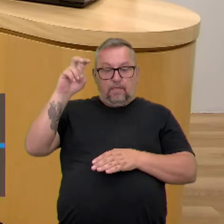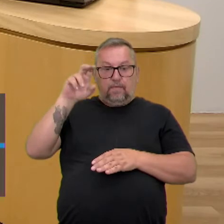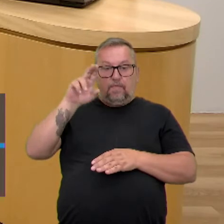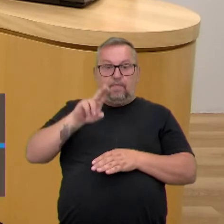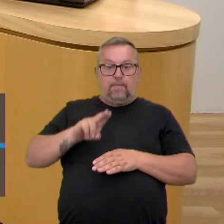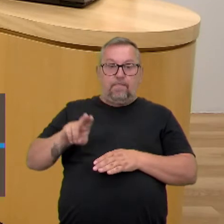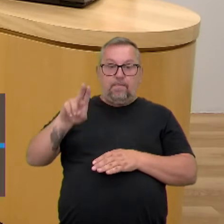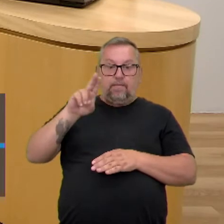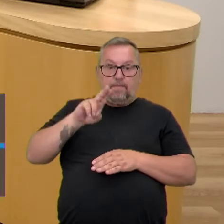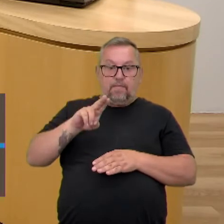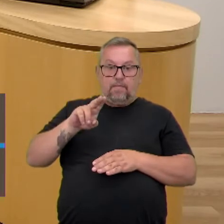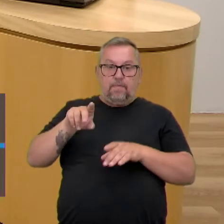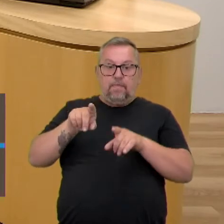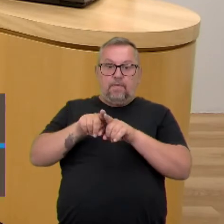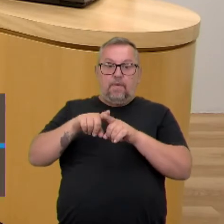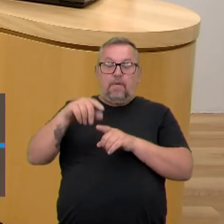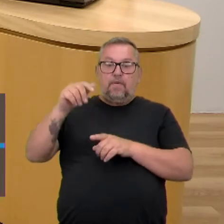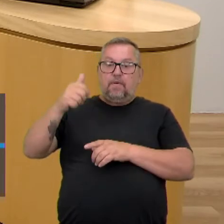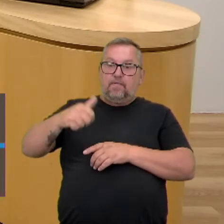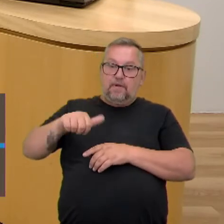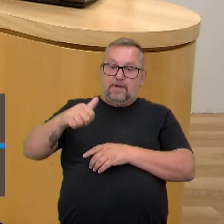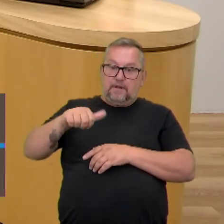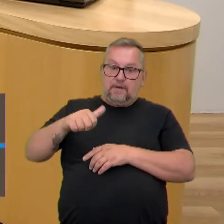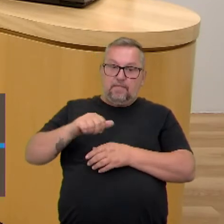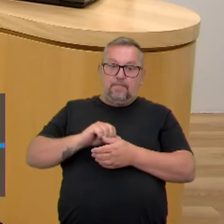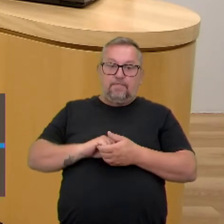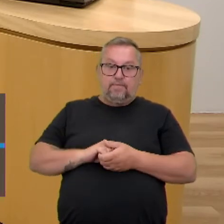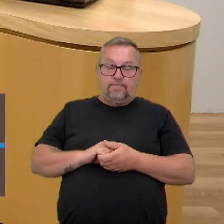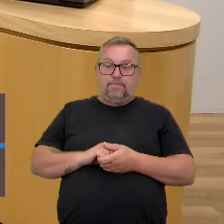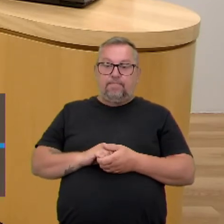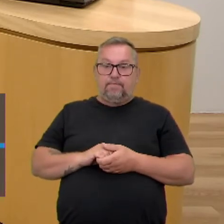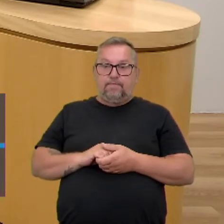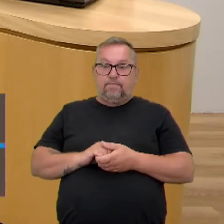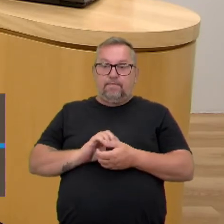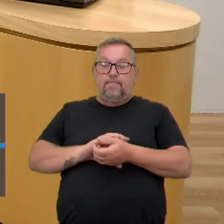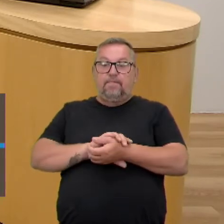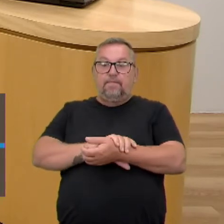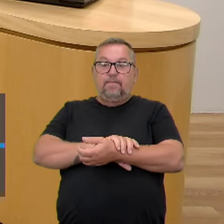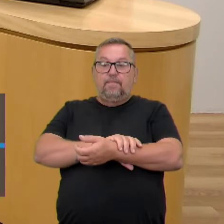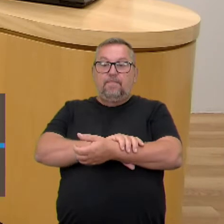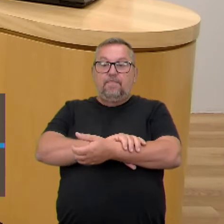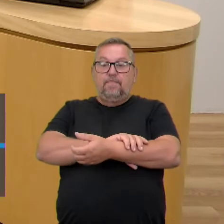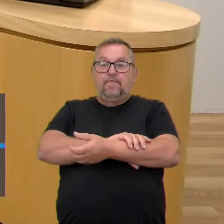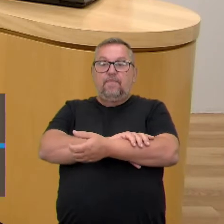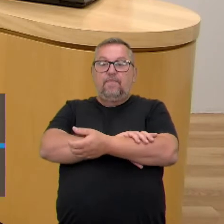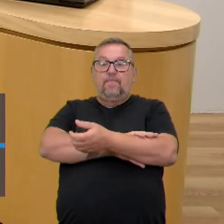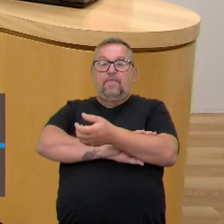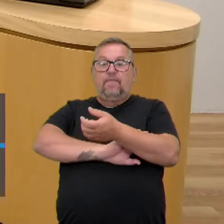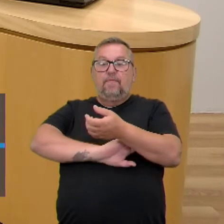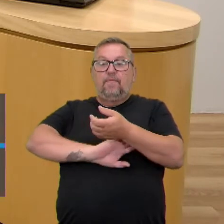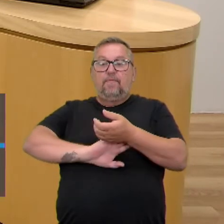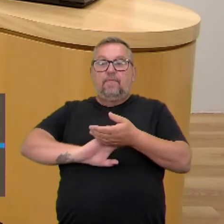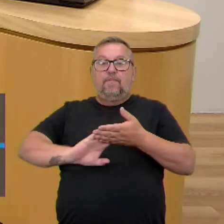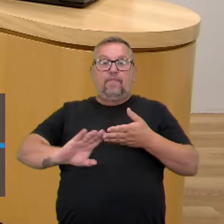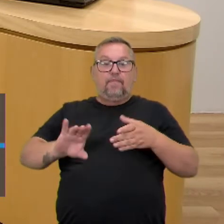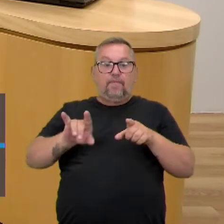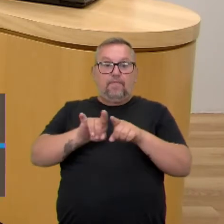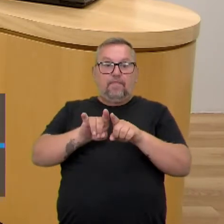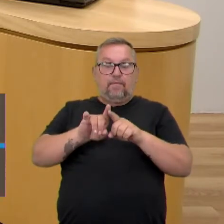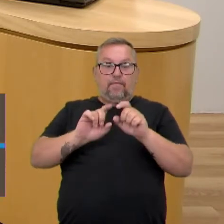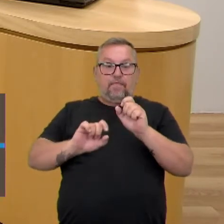usam isso até como avaliação. Ah, sim. Solicitação de um mapa mental ou até mesmo... Escreva